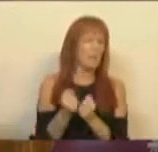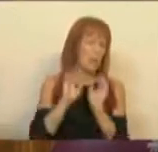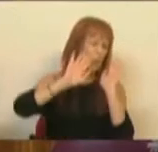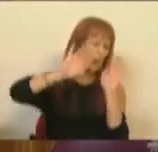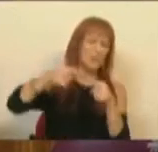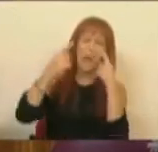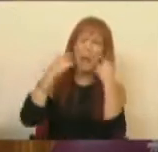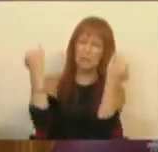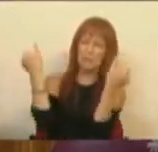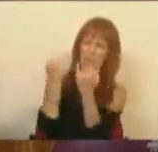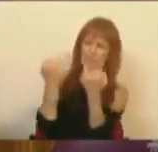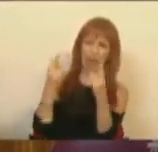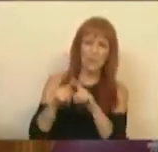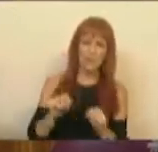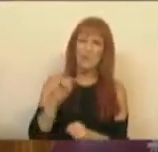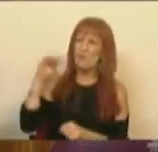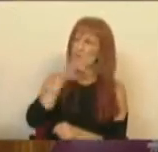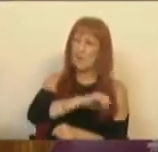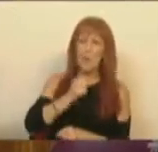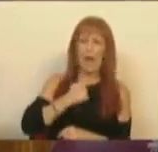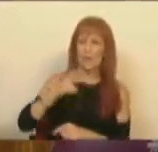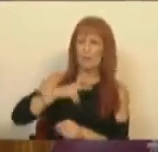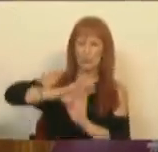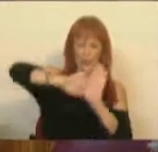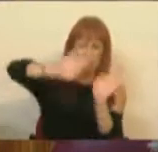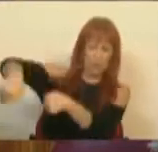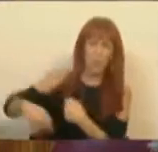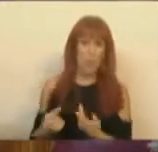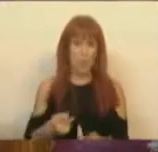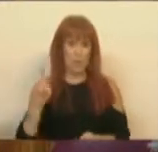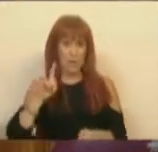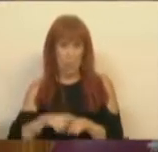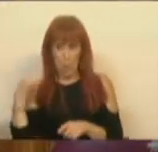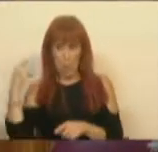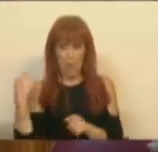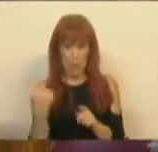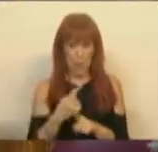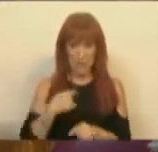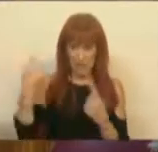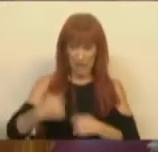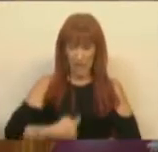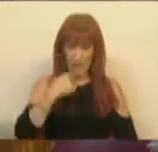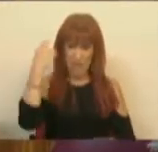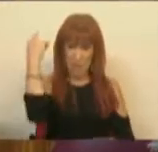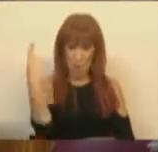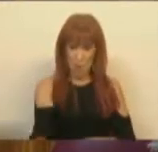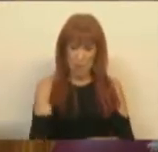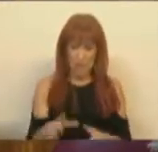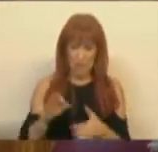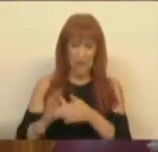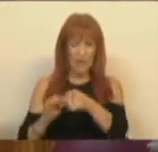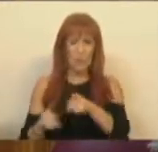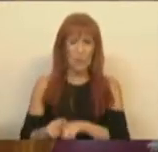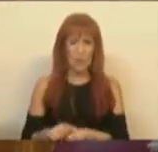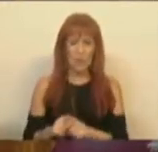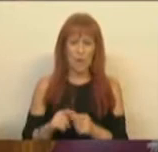lágrimas de crocodilo sobre o frio nas casas em Portugal, quando ainda por cima a única coisa que têm para dizer acerca disso é